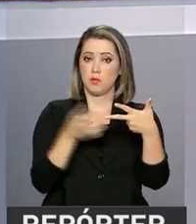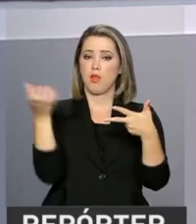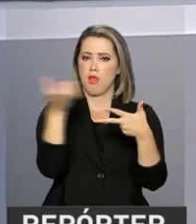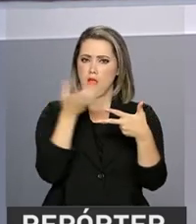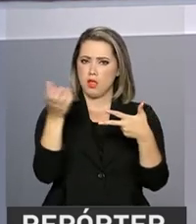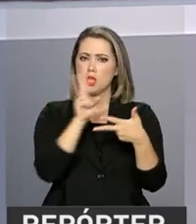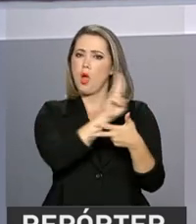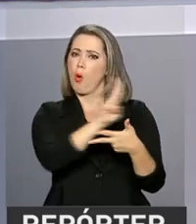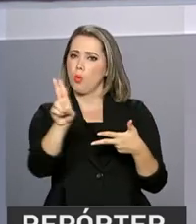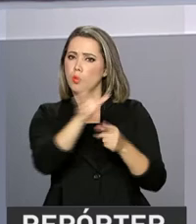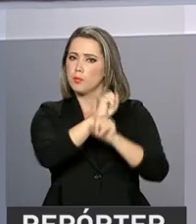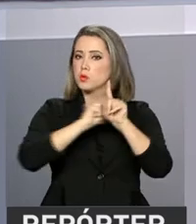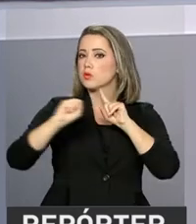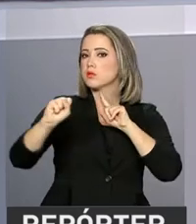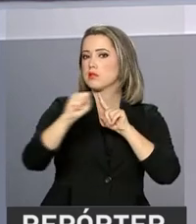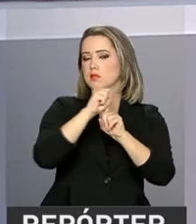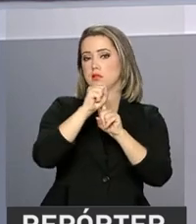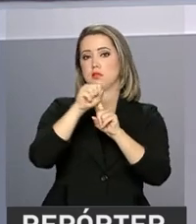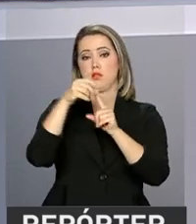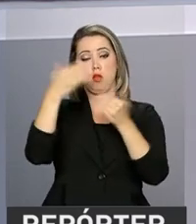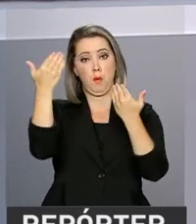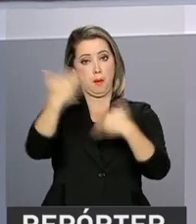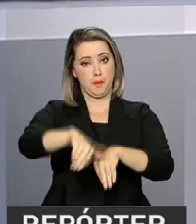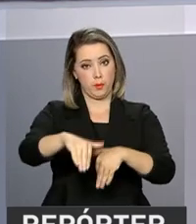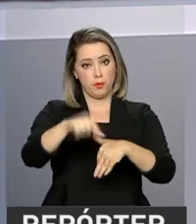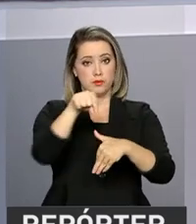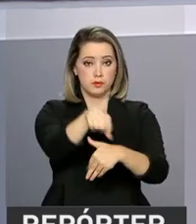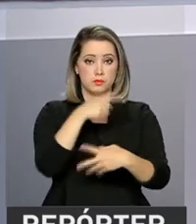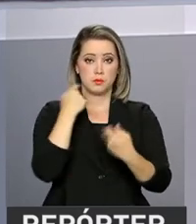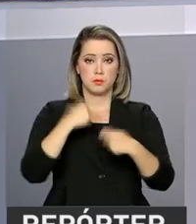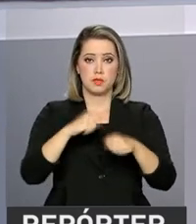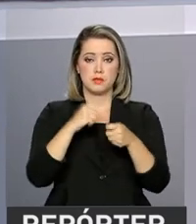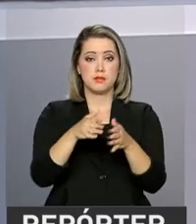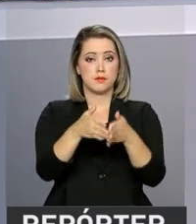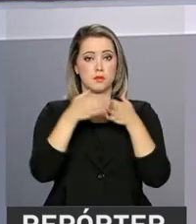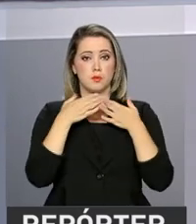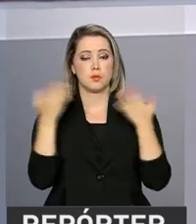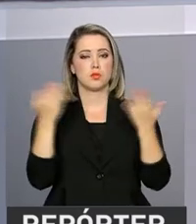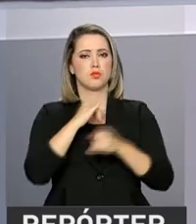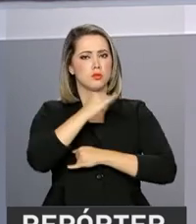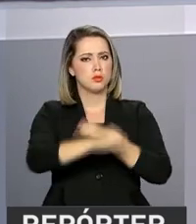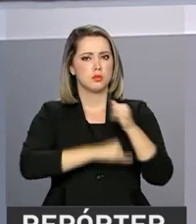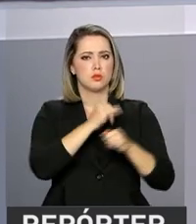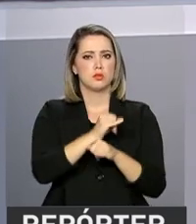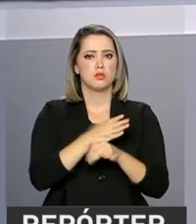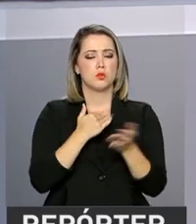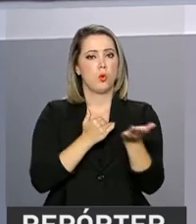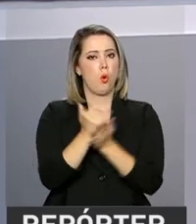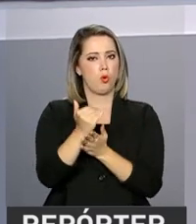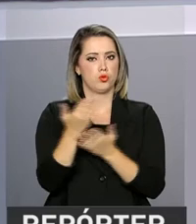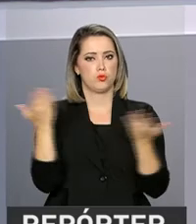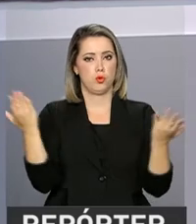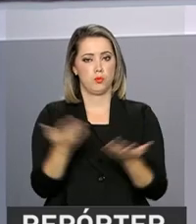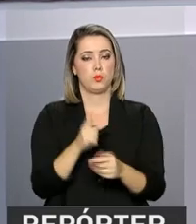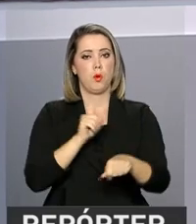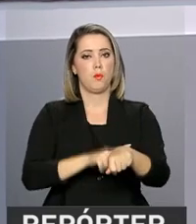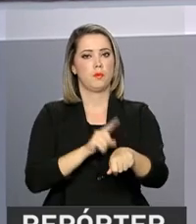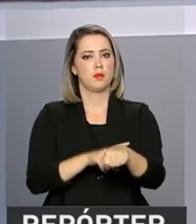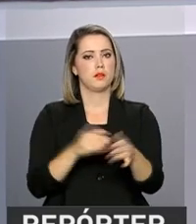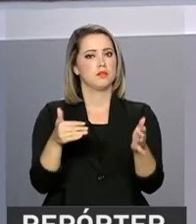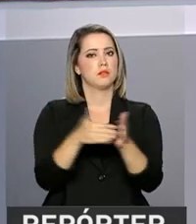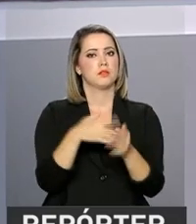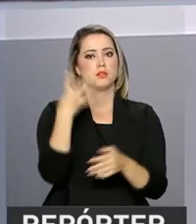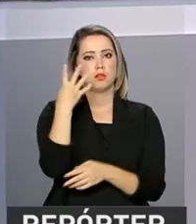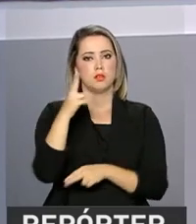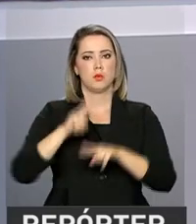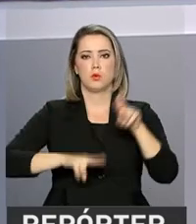quiser ser identificado pelo nome social no dia das provas, deve fazer a solicitação pela internet a partir de hoje. O prazo vai até